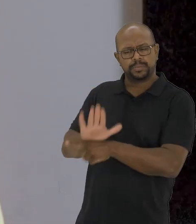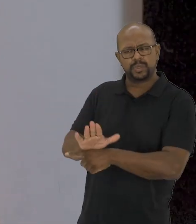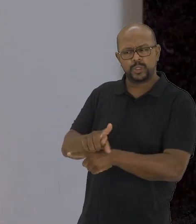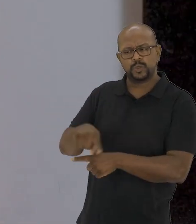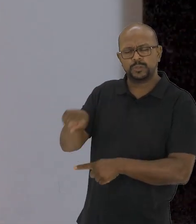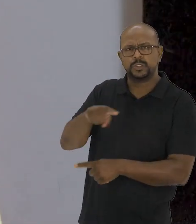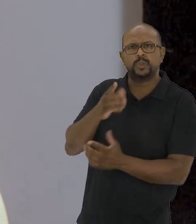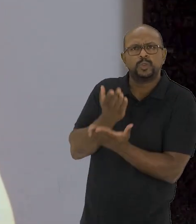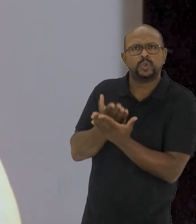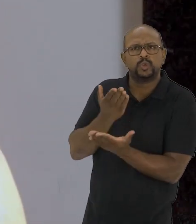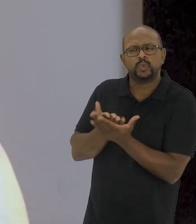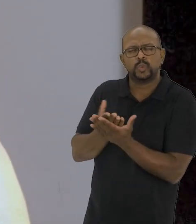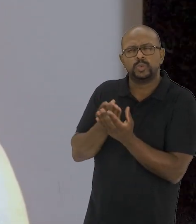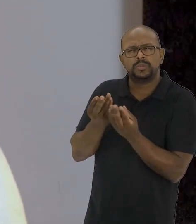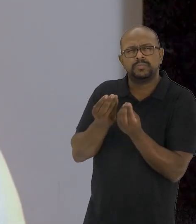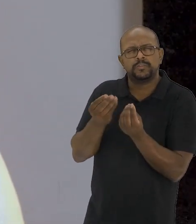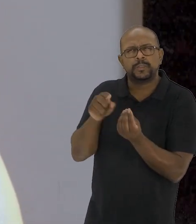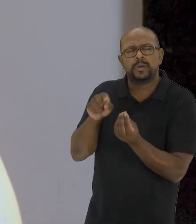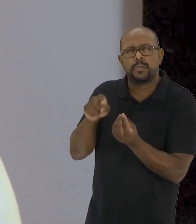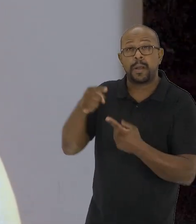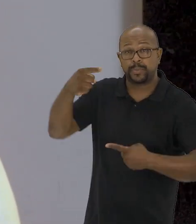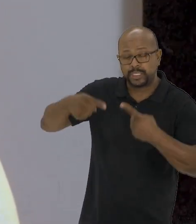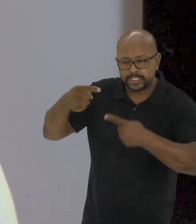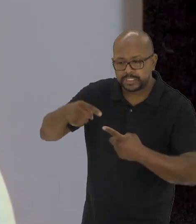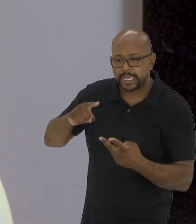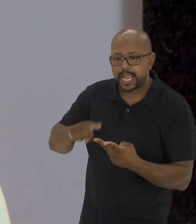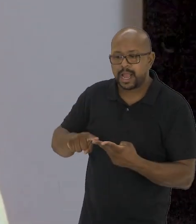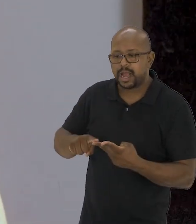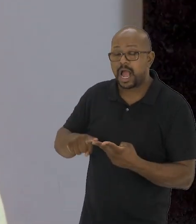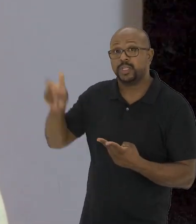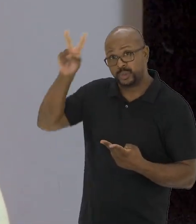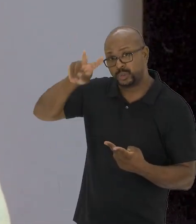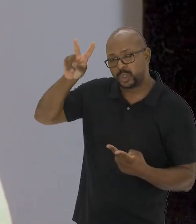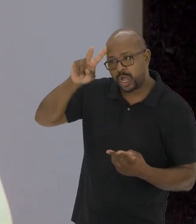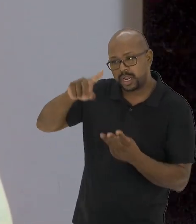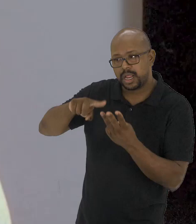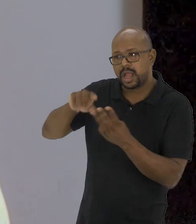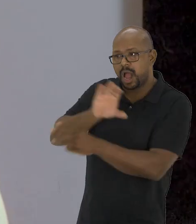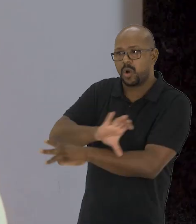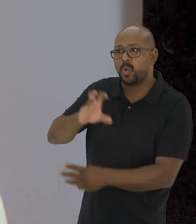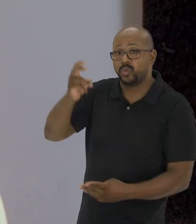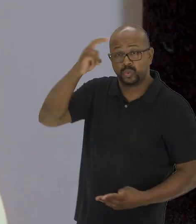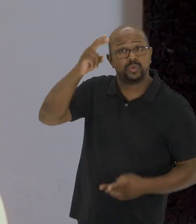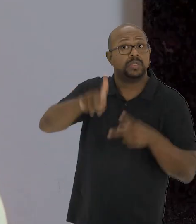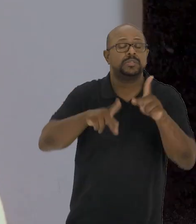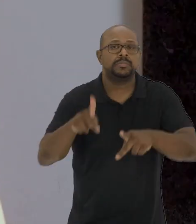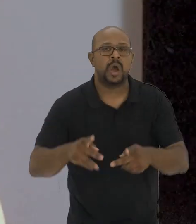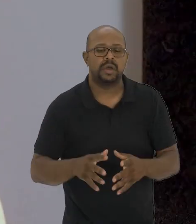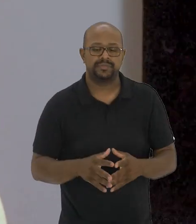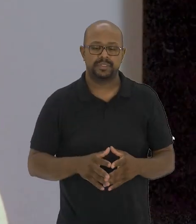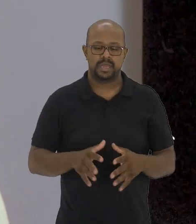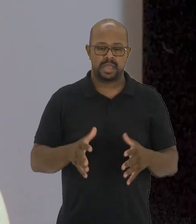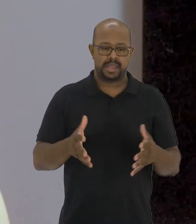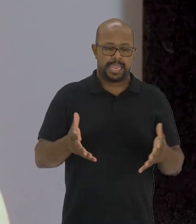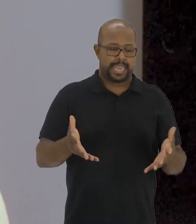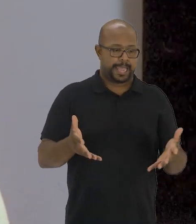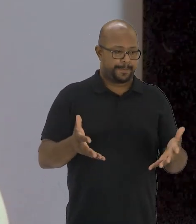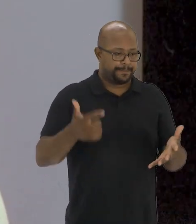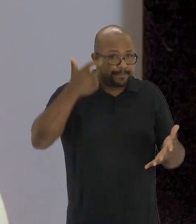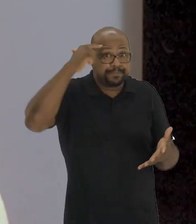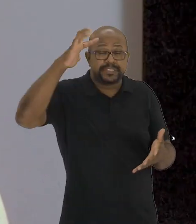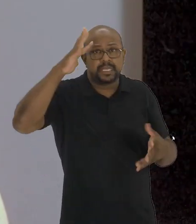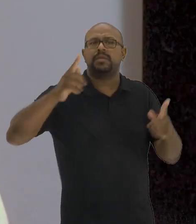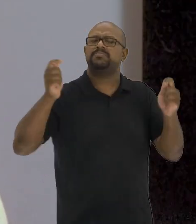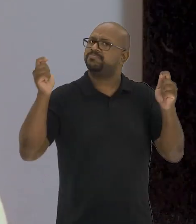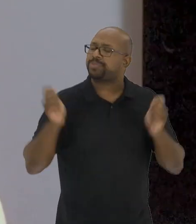performance tem contribuído nos seus estudos diante de fatores como a política, a história, a cultura de povos,